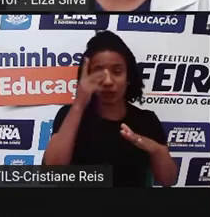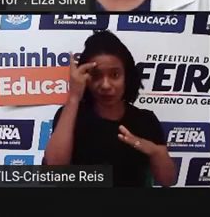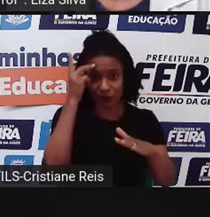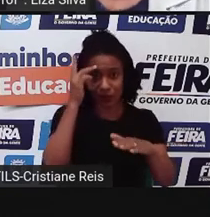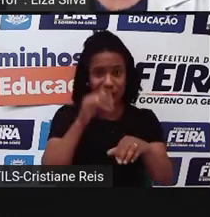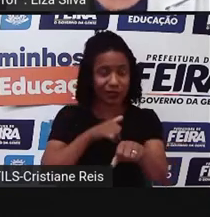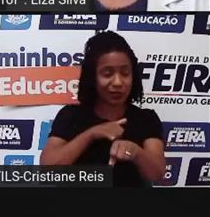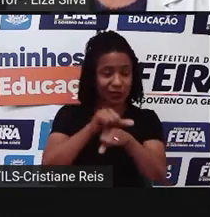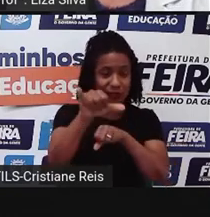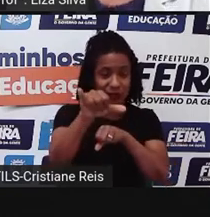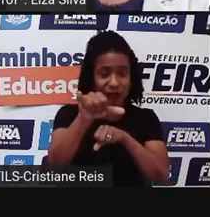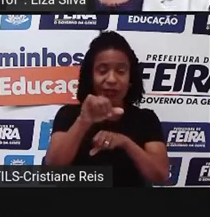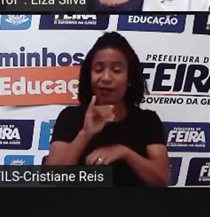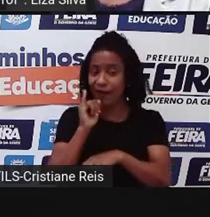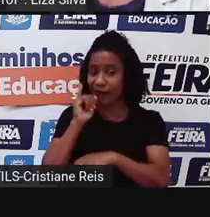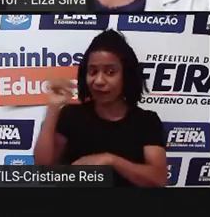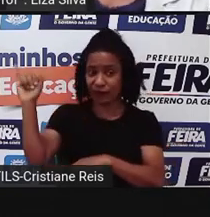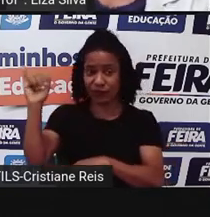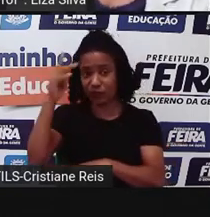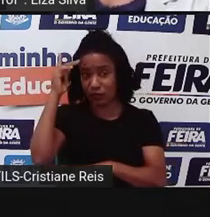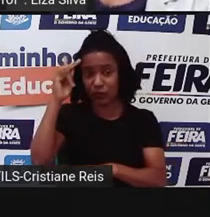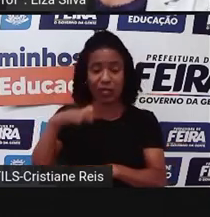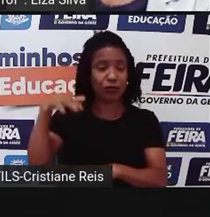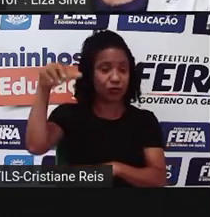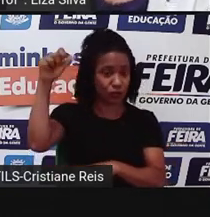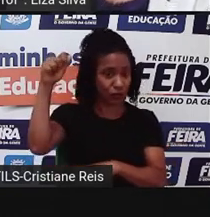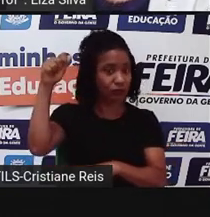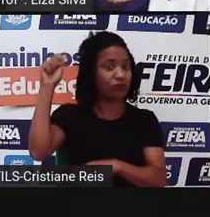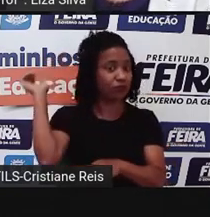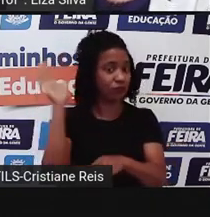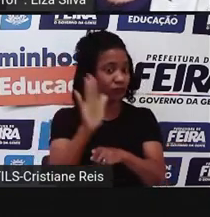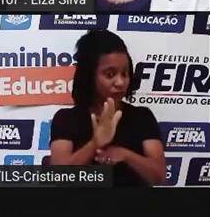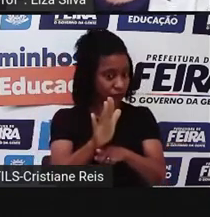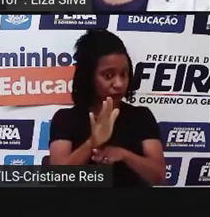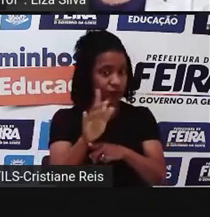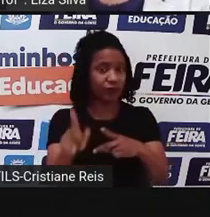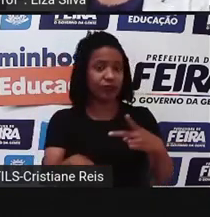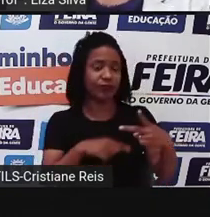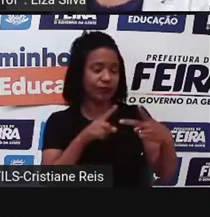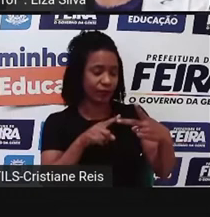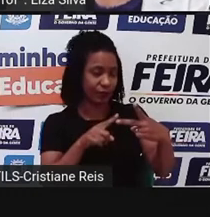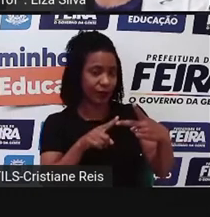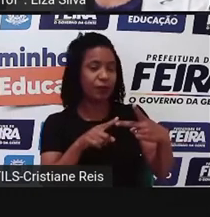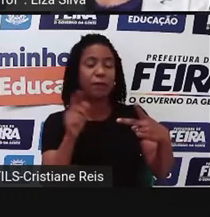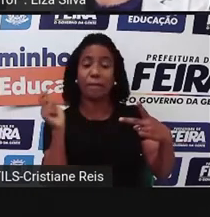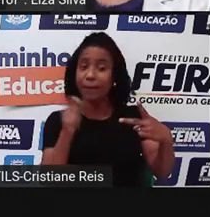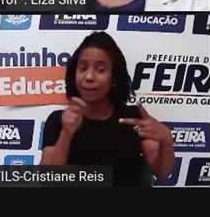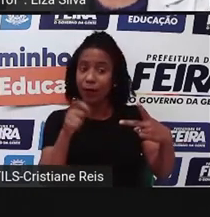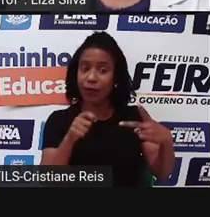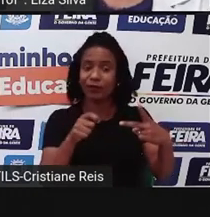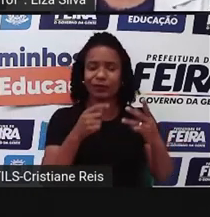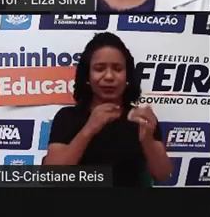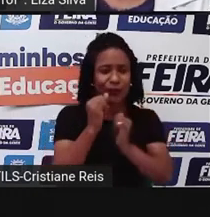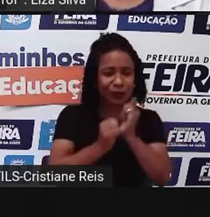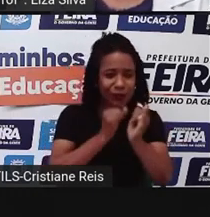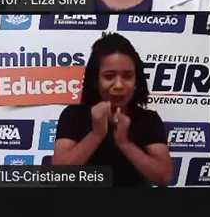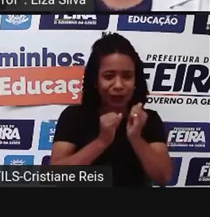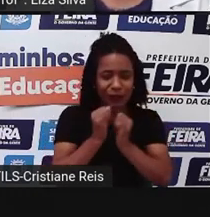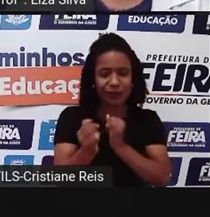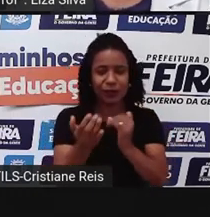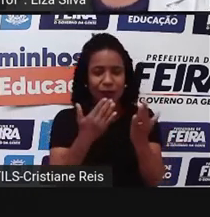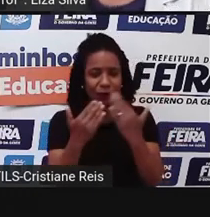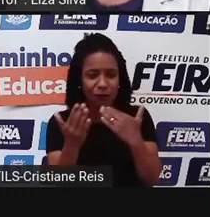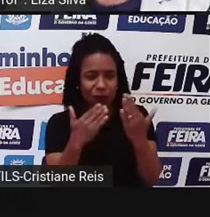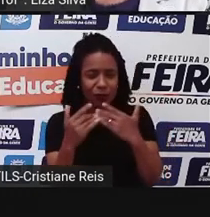adulto para que ele possa tomar providências. Você pode controlar com quem conversa na internet. É preciso verificar se as